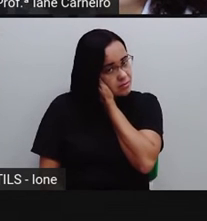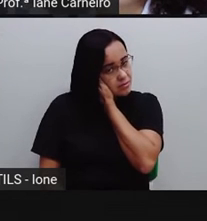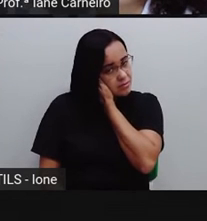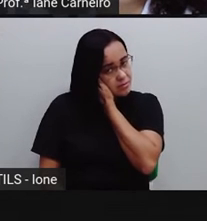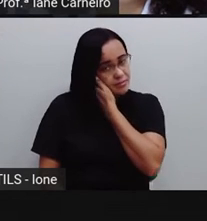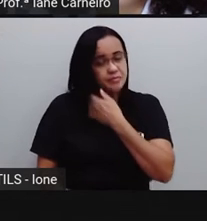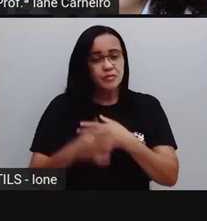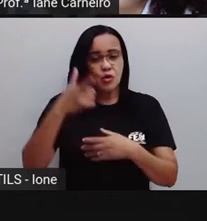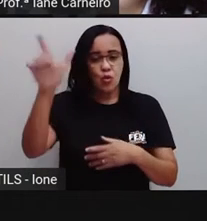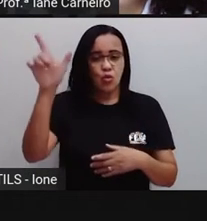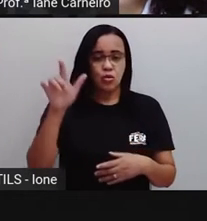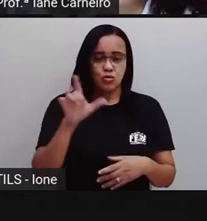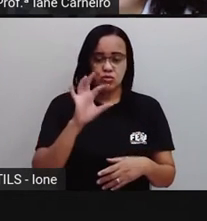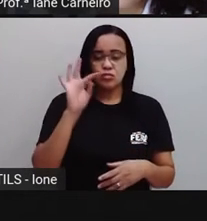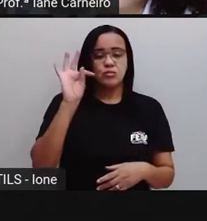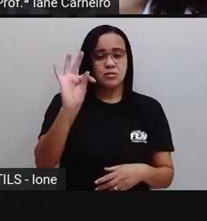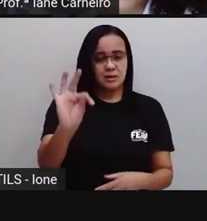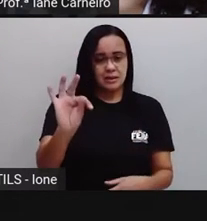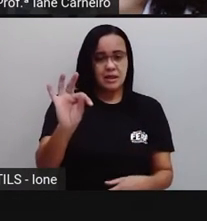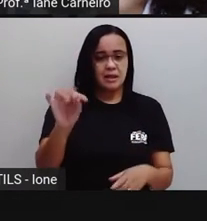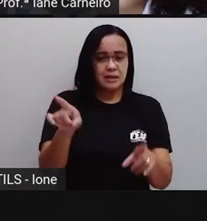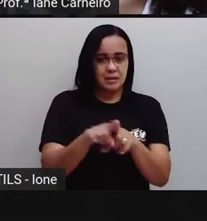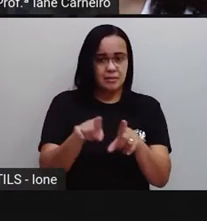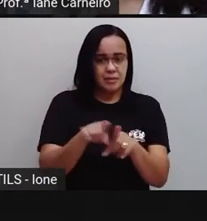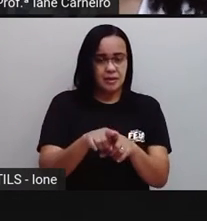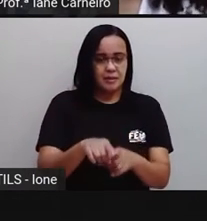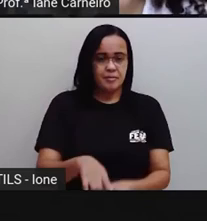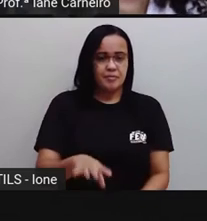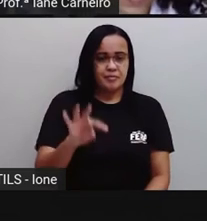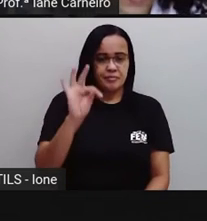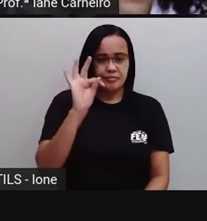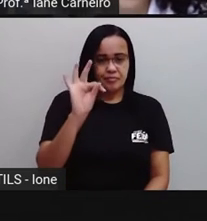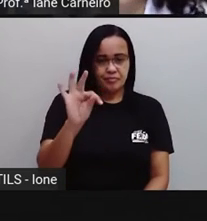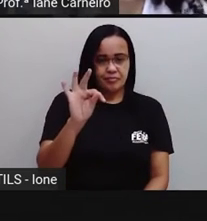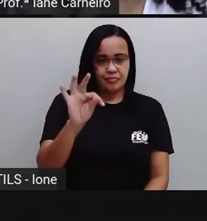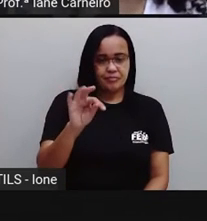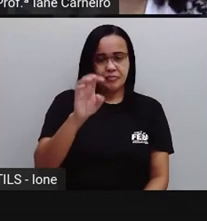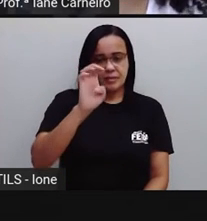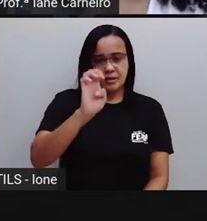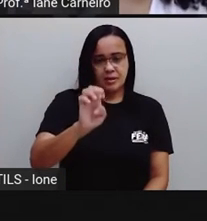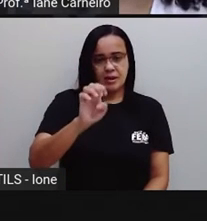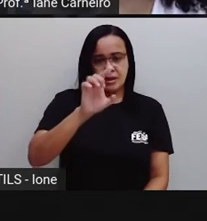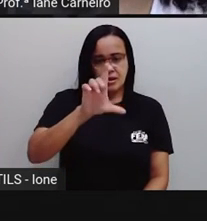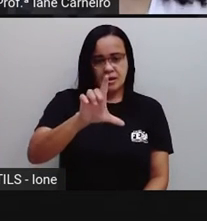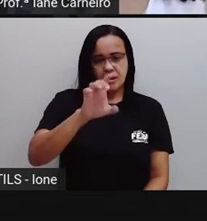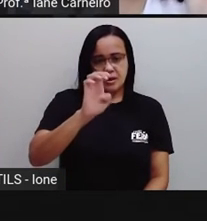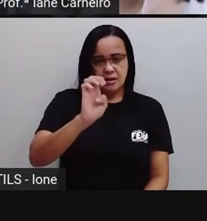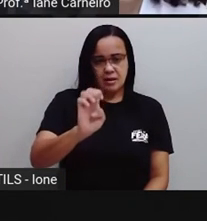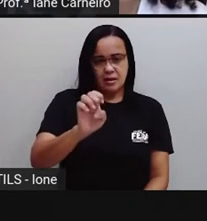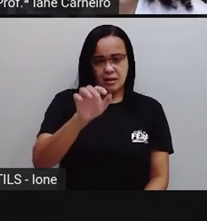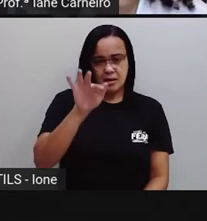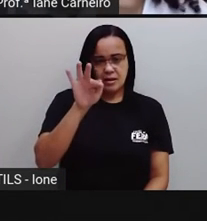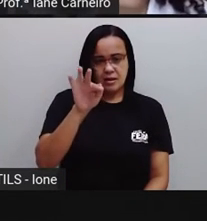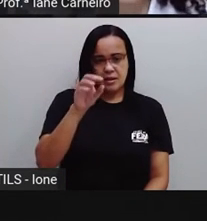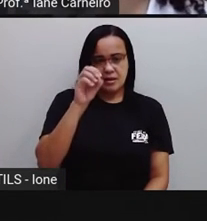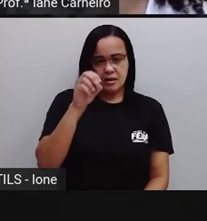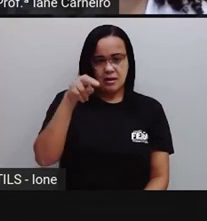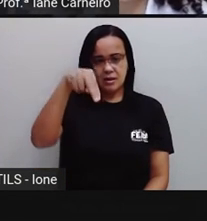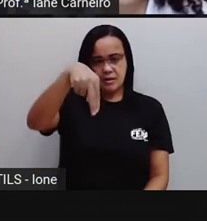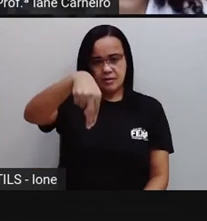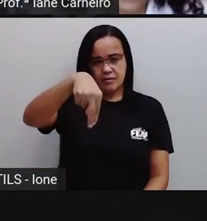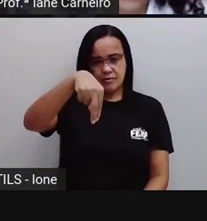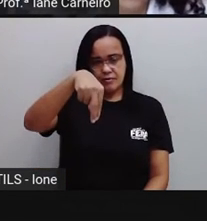TELEFONE. Olha o som do TÉ, tá vendo? Eu não posso botar só o T aqui. Tem que ser o TÉ. Ó,